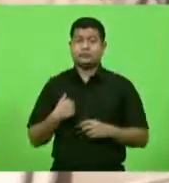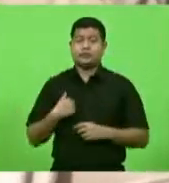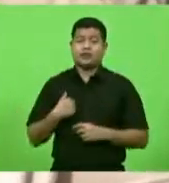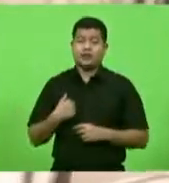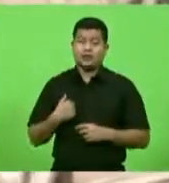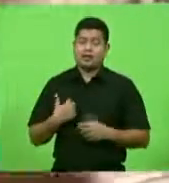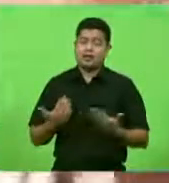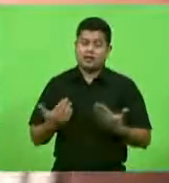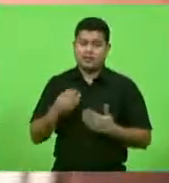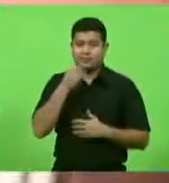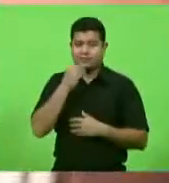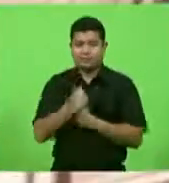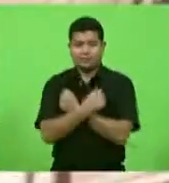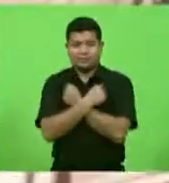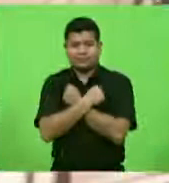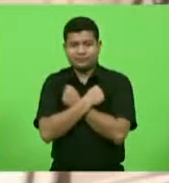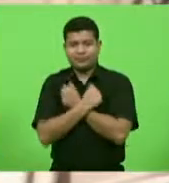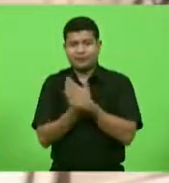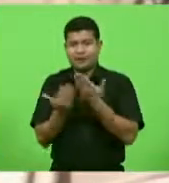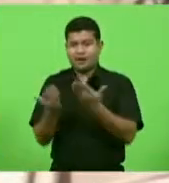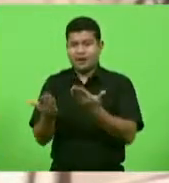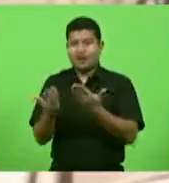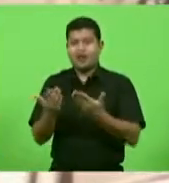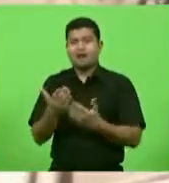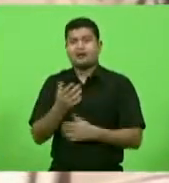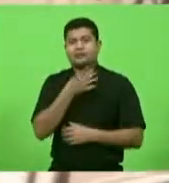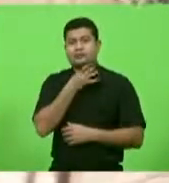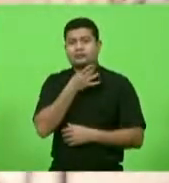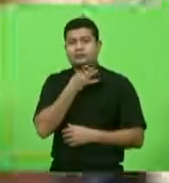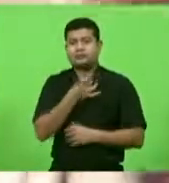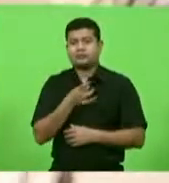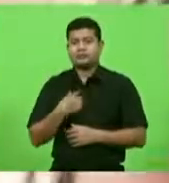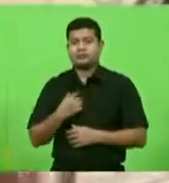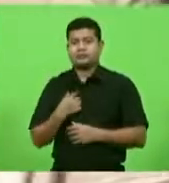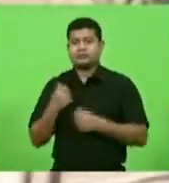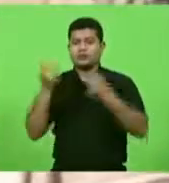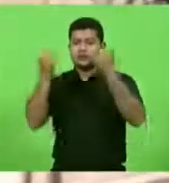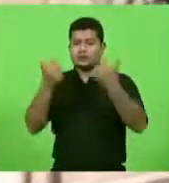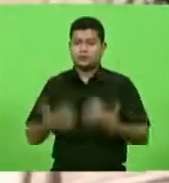abraço ao deputado Cobalchini pelas suas palavras emocionadas aí o relato